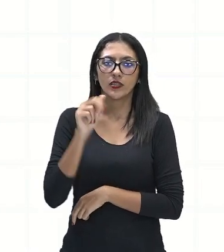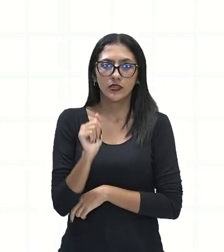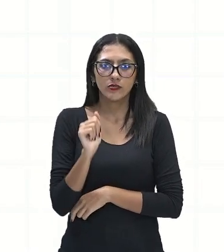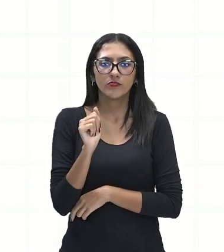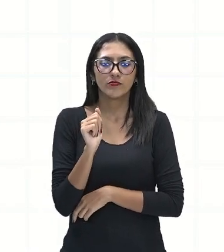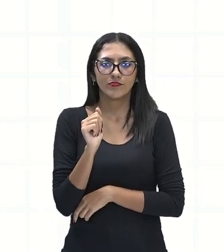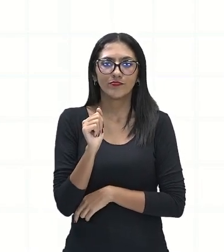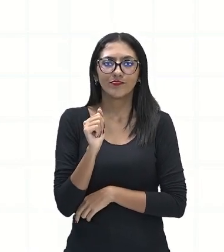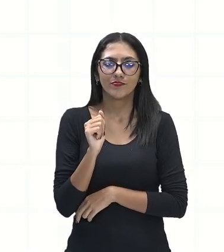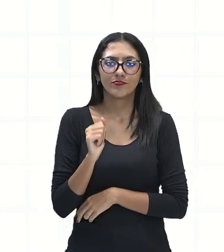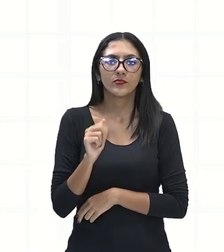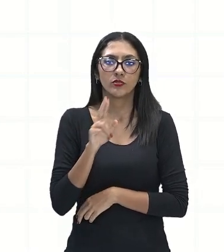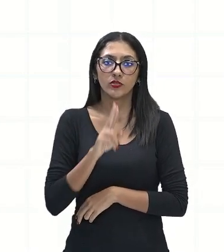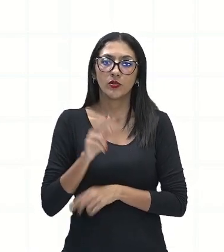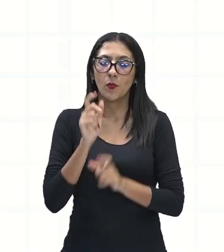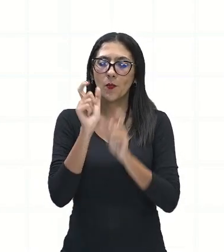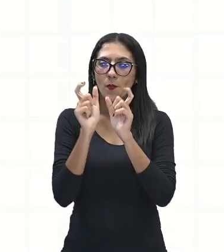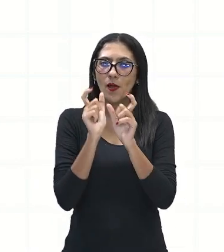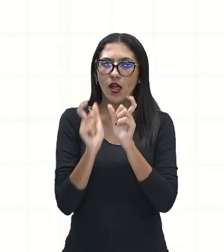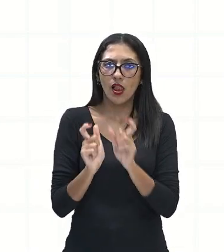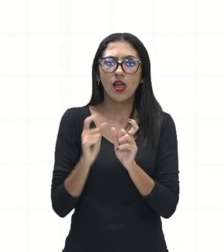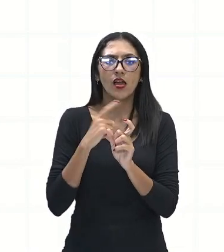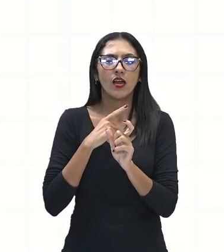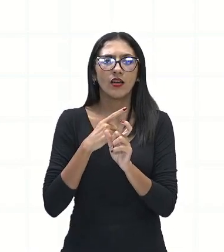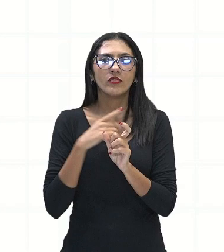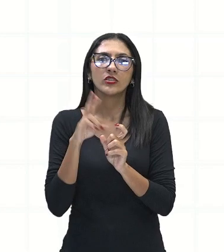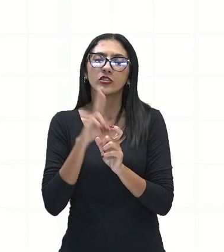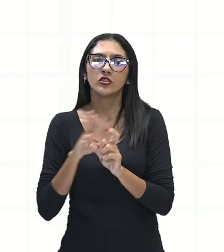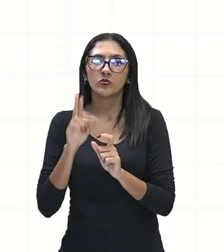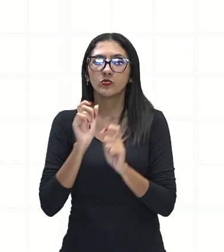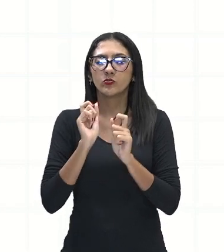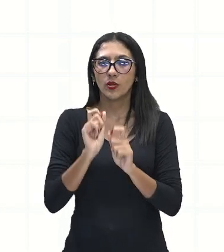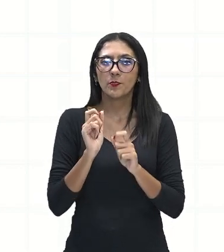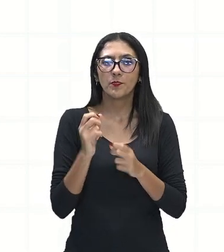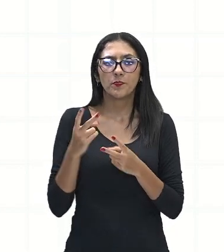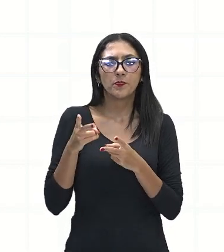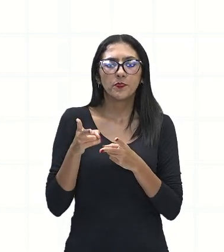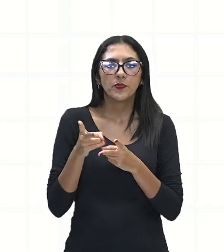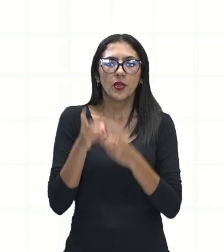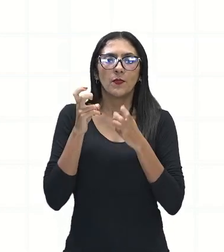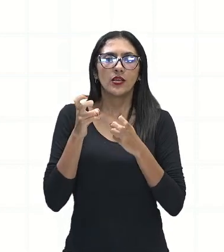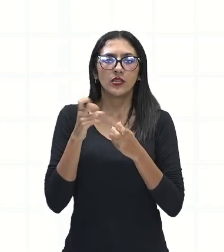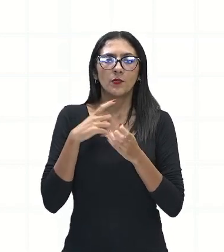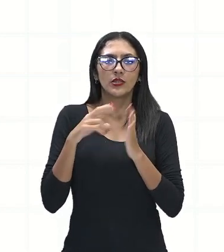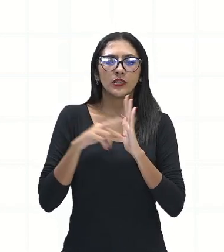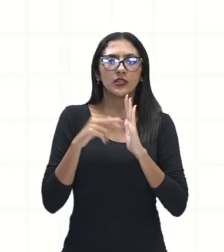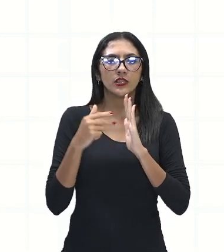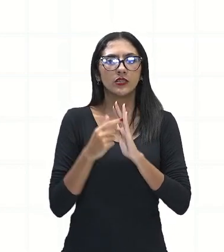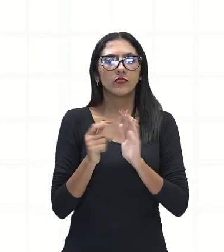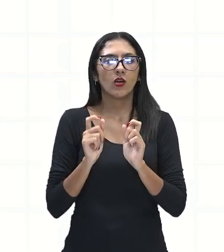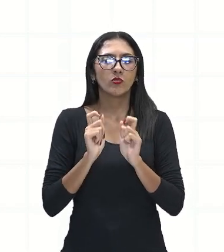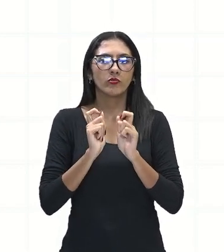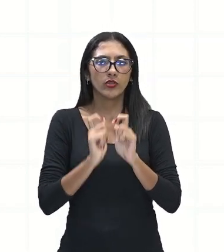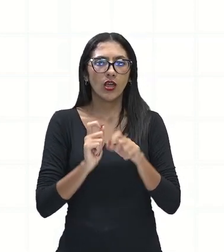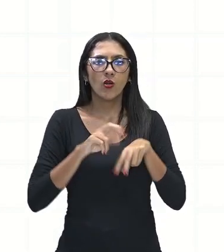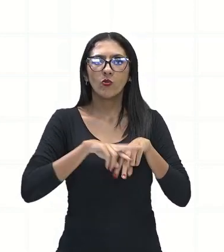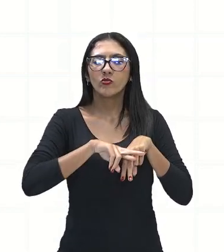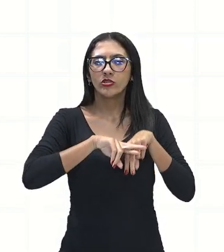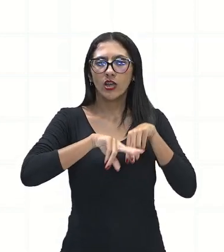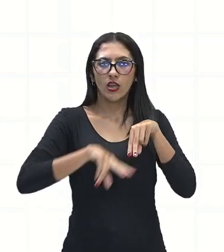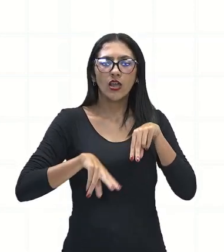Por essas palavras que são... Que indicam para a gente que é um